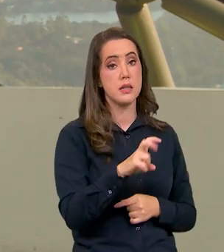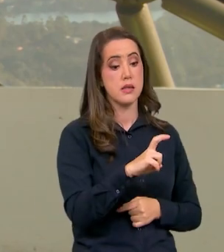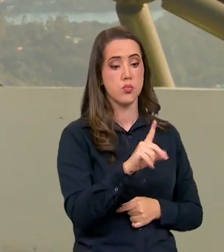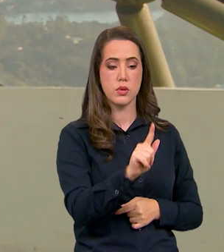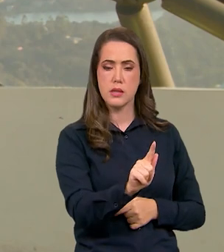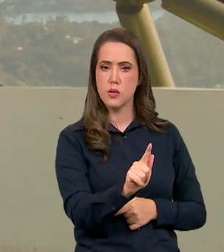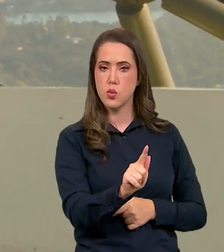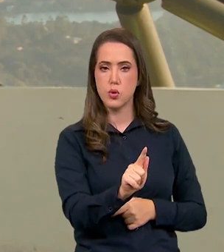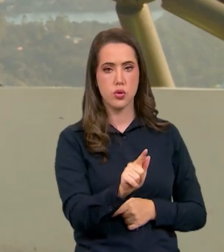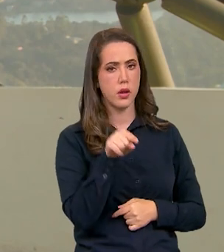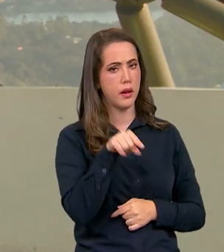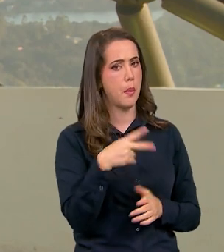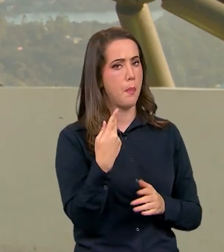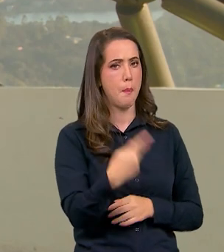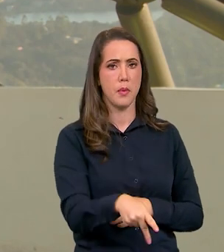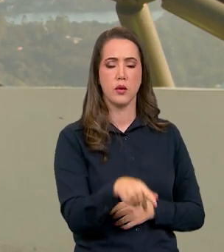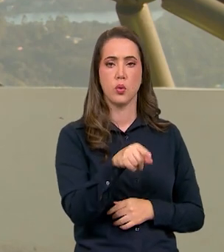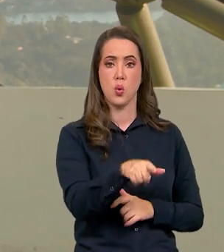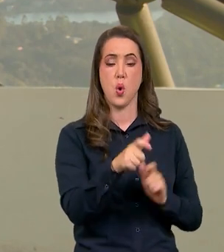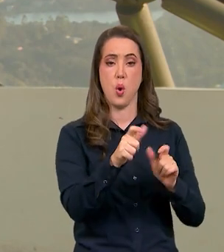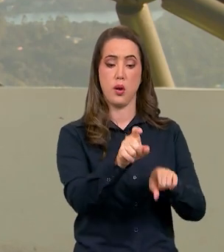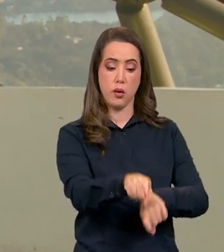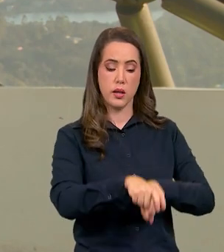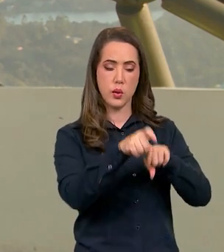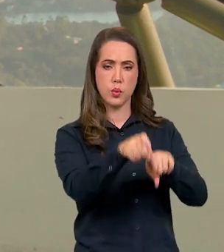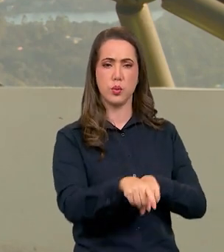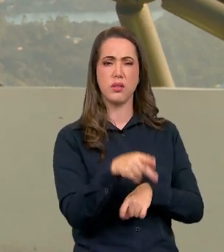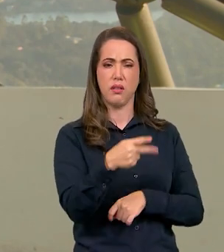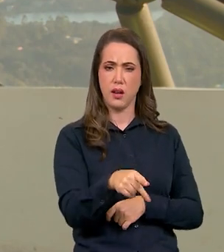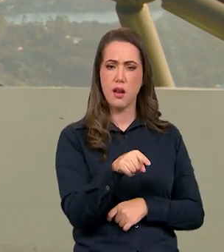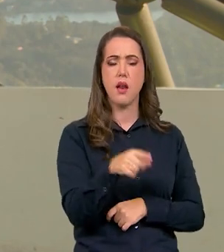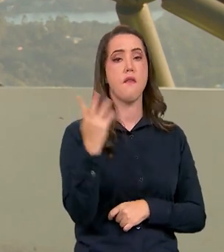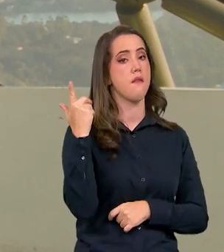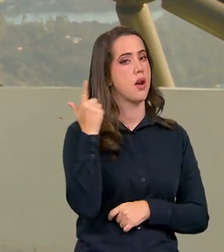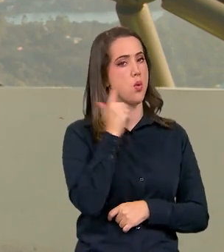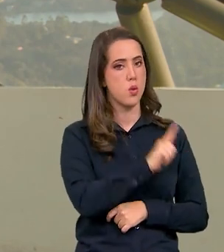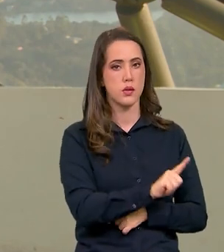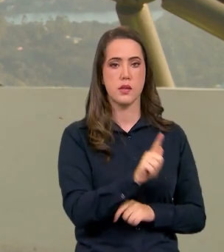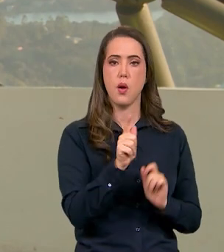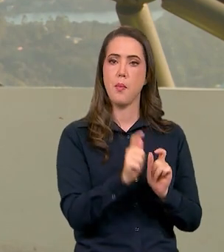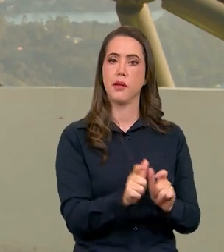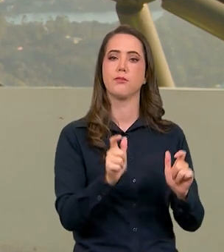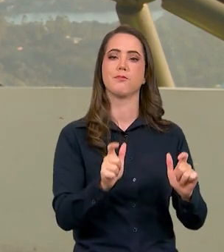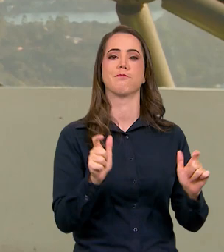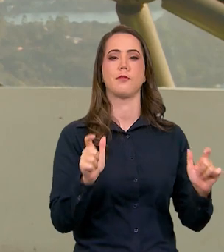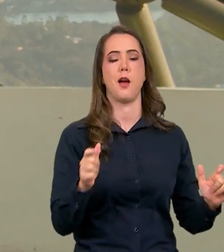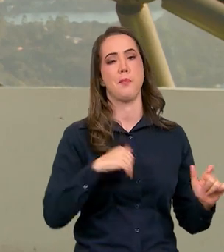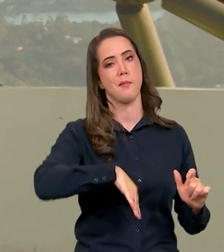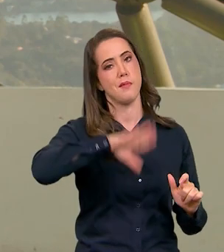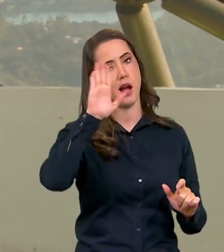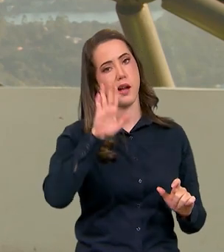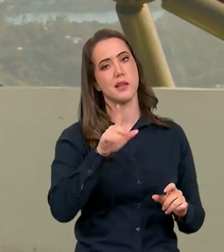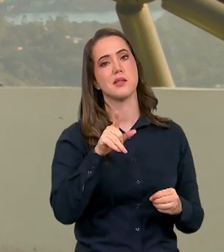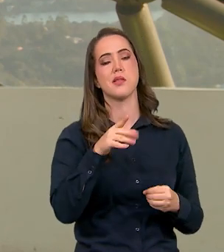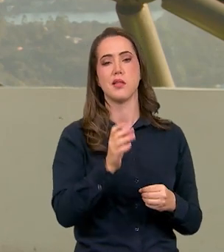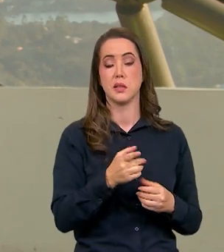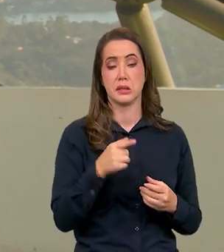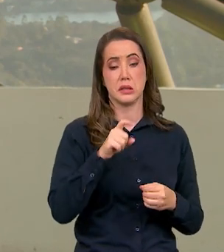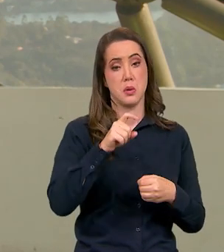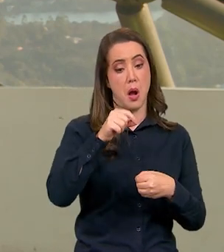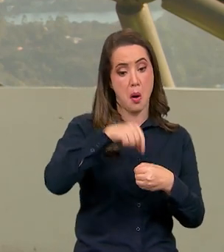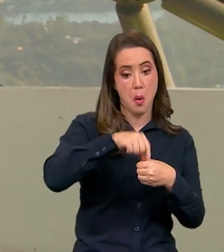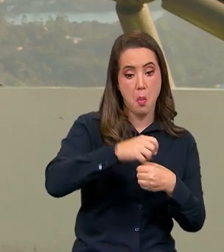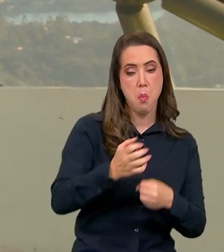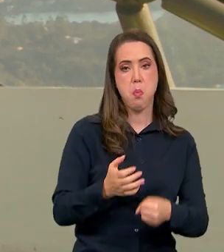5G dedicado, uma rede dentro do seu negócio lá, ele vai conseguir ampliar aquela produtividade